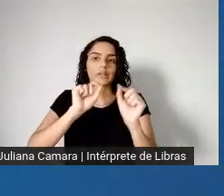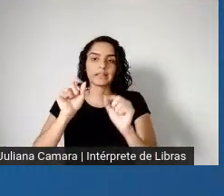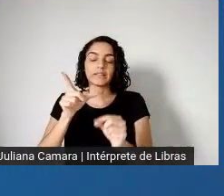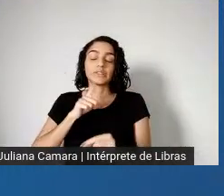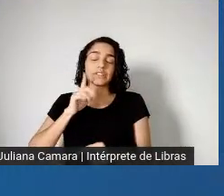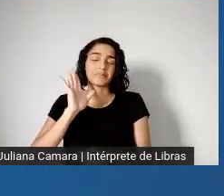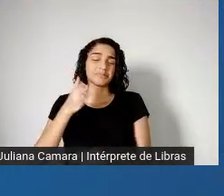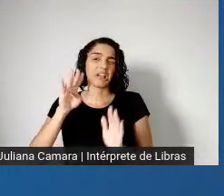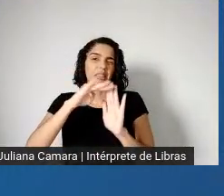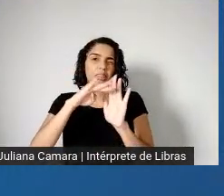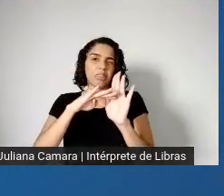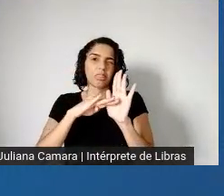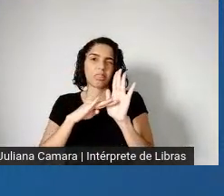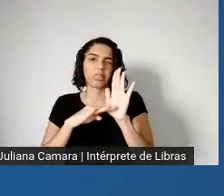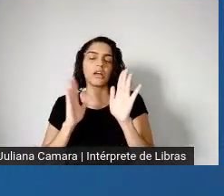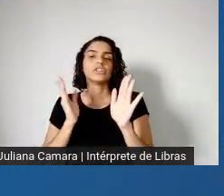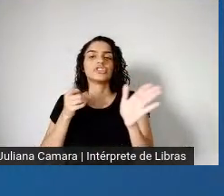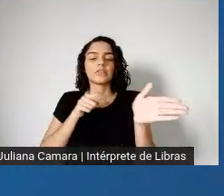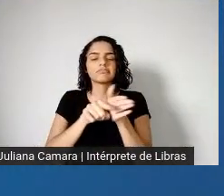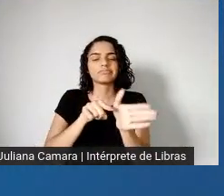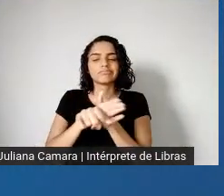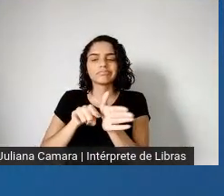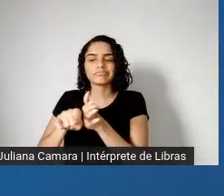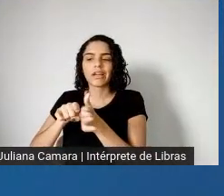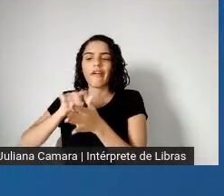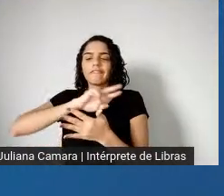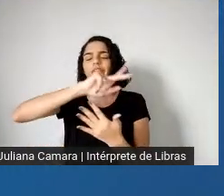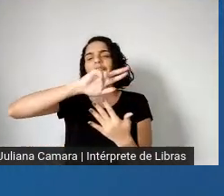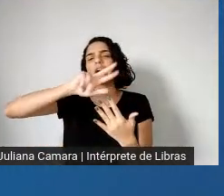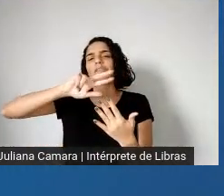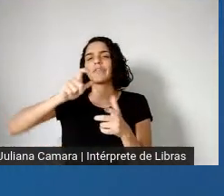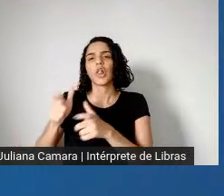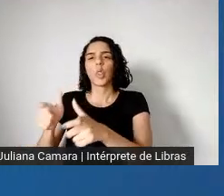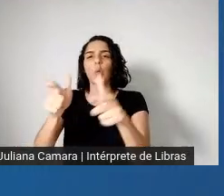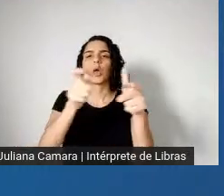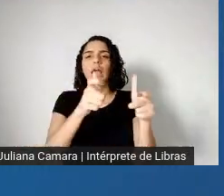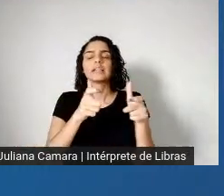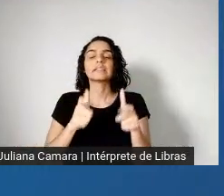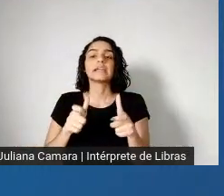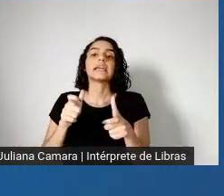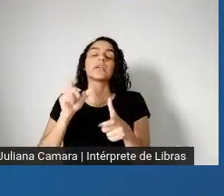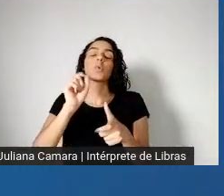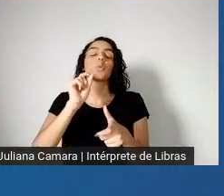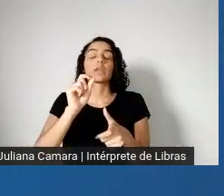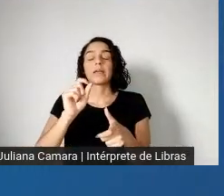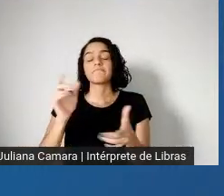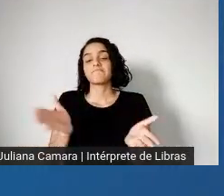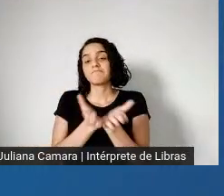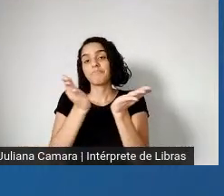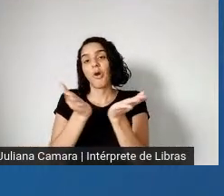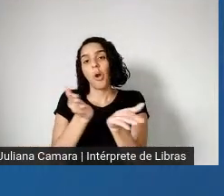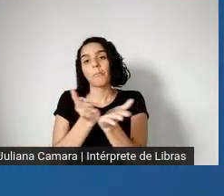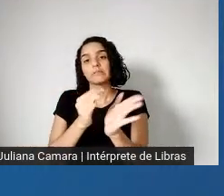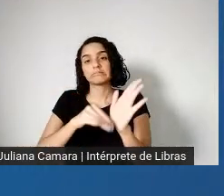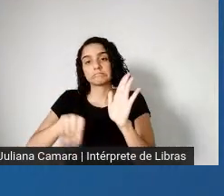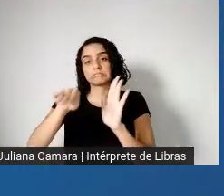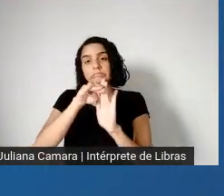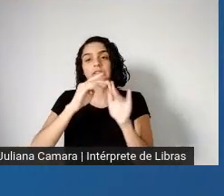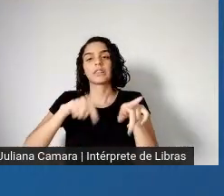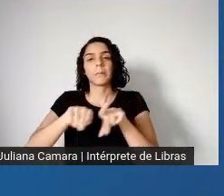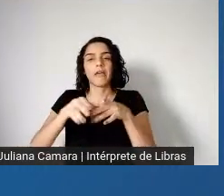em partes do mundo, né, do aumento da pobreza, do aumento da fome, né, a